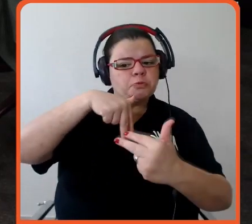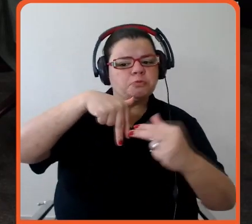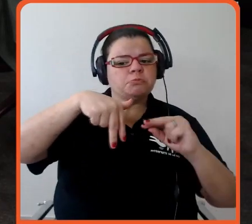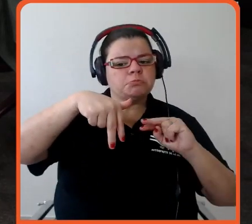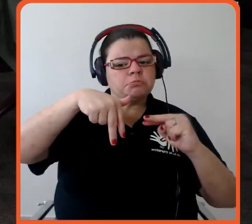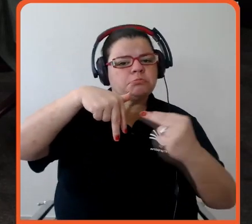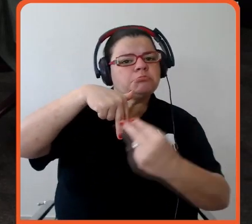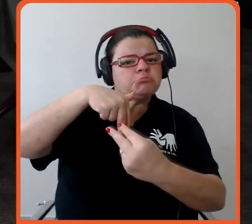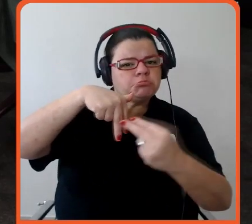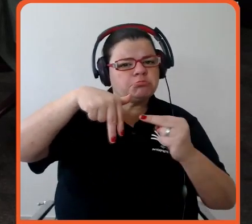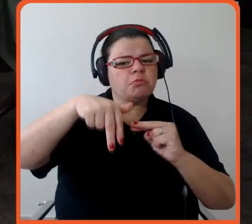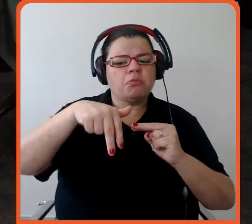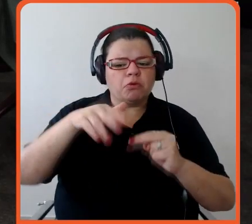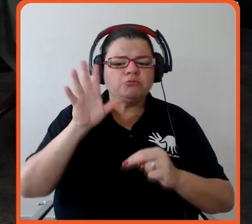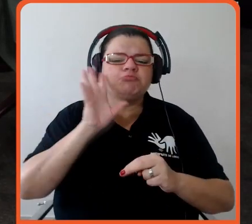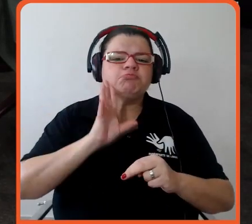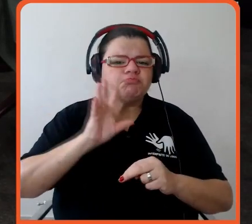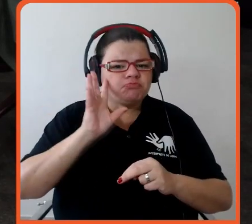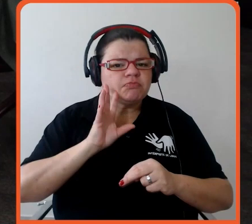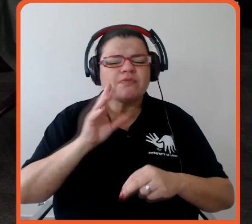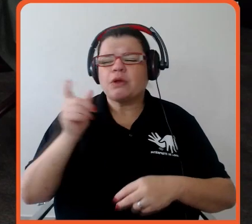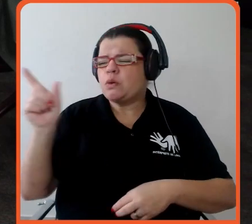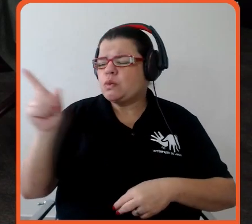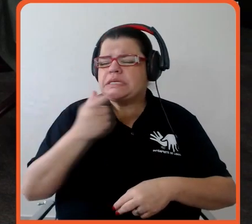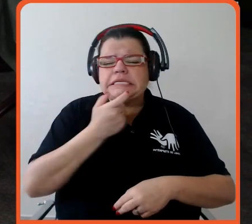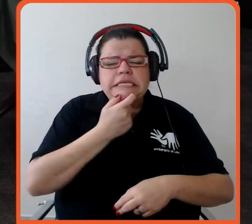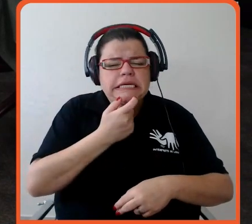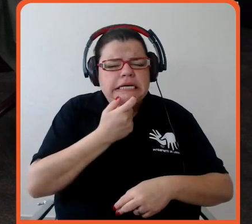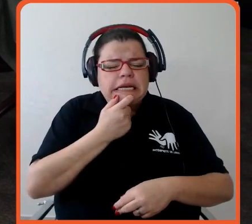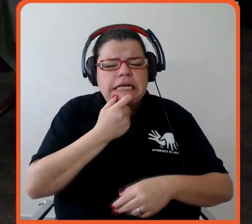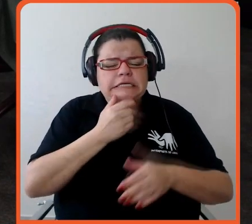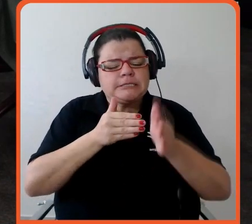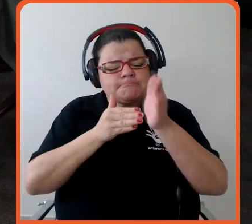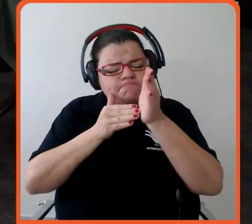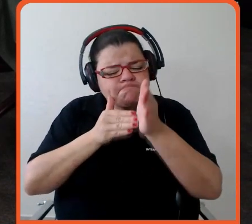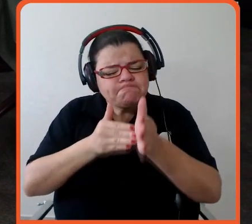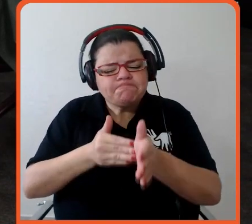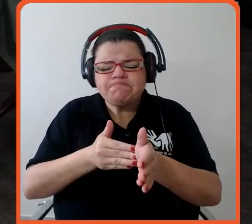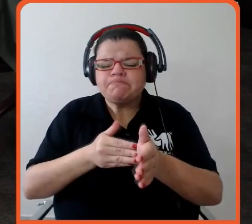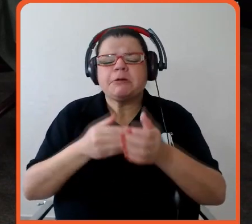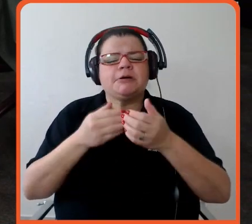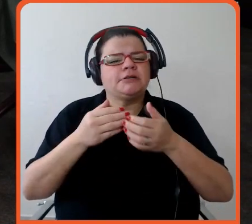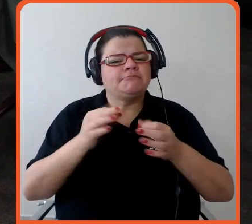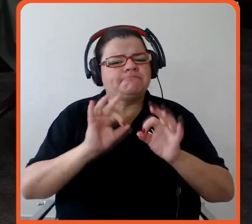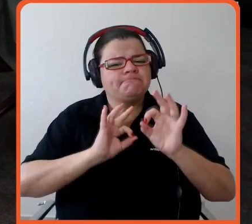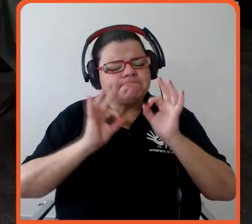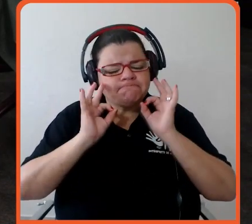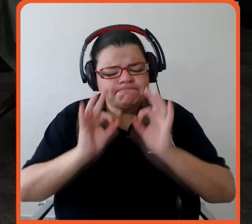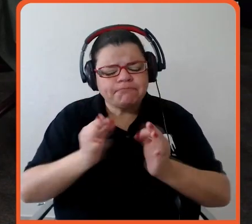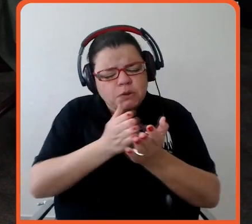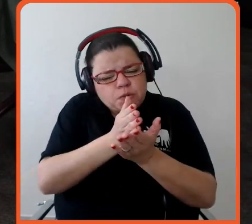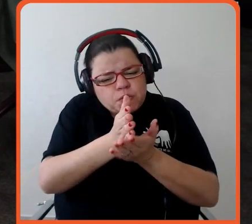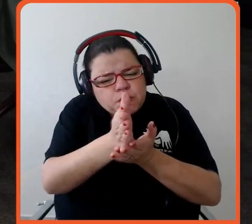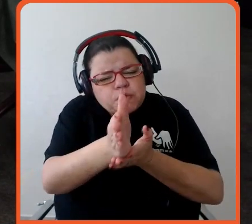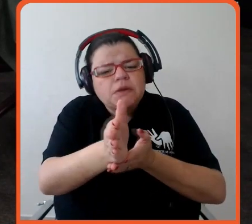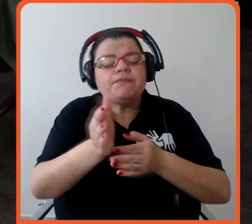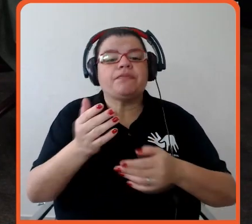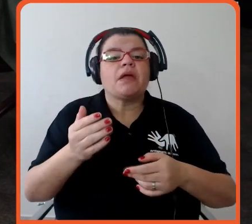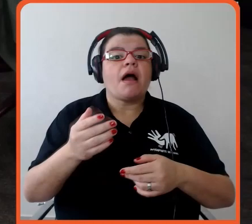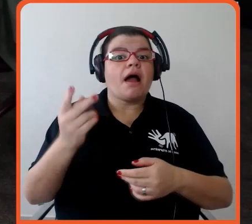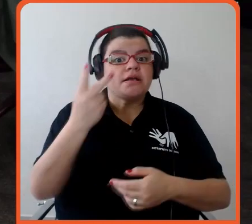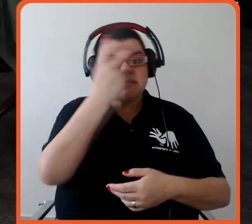diligentes, né? Os ingleses foram muito diligentes nesse processo, e aí fomos para a segunda semana, aí sim já entrando o processo